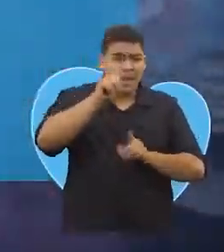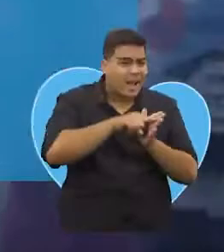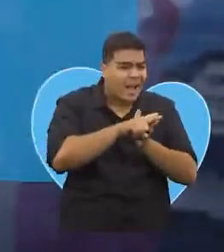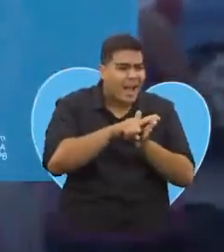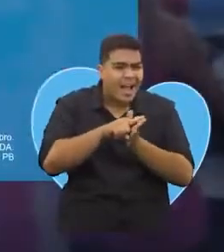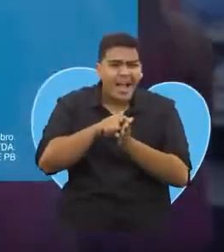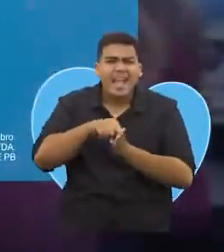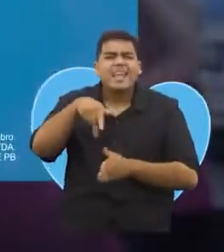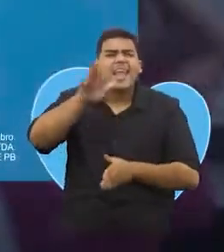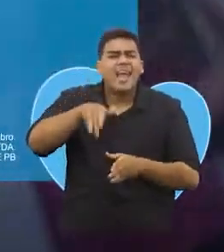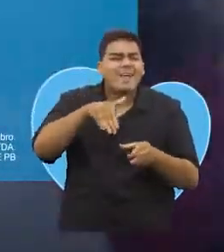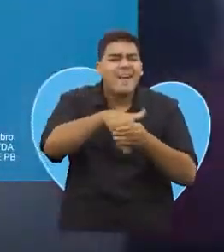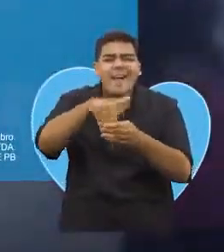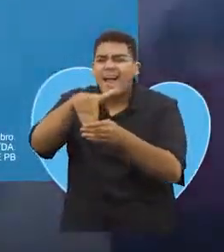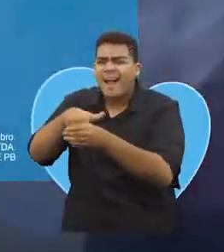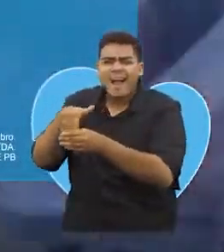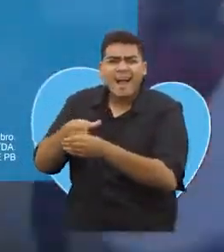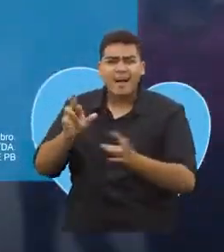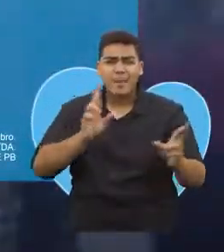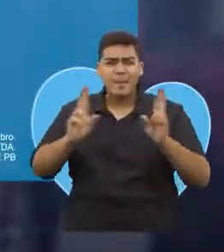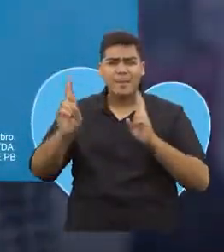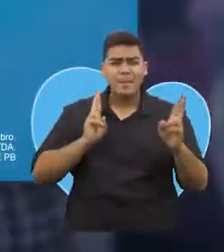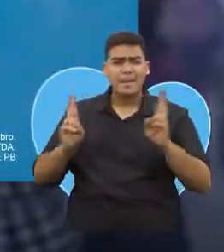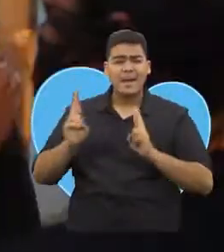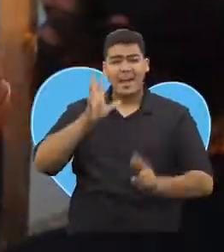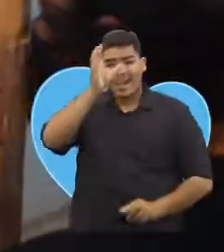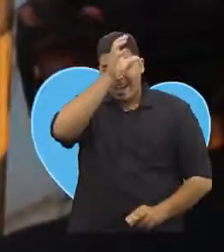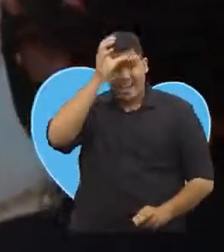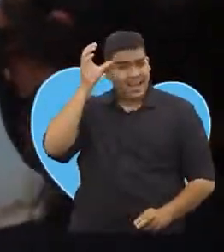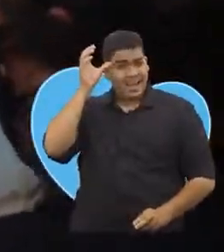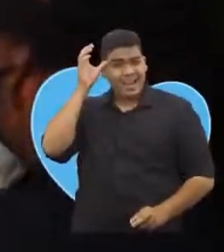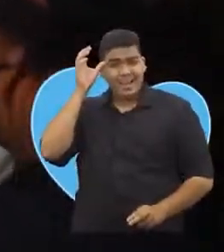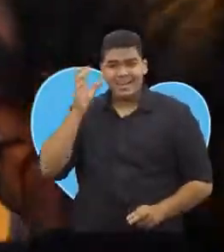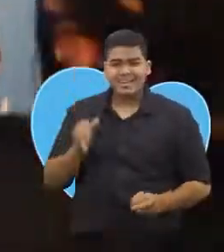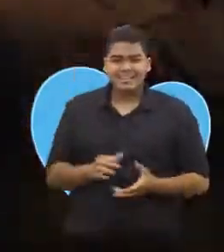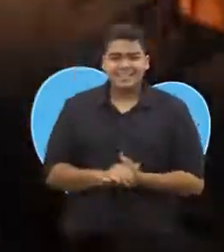Caboquinho, mais uma vez, é primeiro lugar na pesquisa do Ibope. Cá, tá em nome de Jesus!